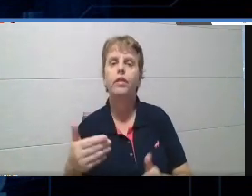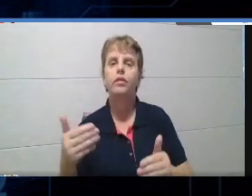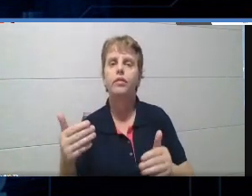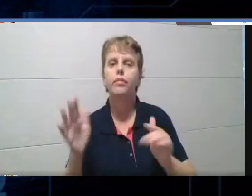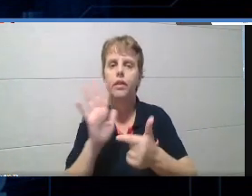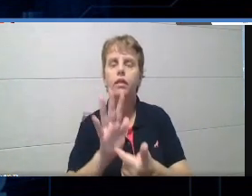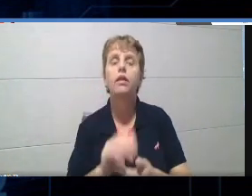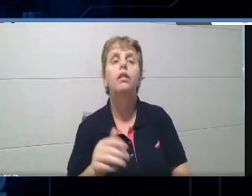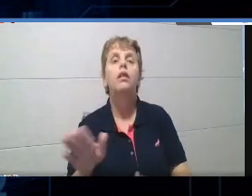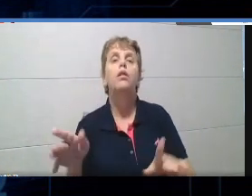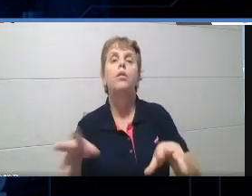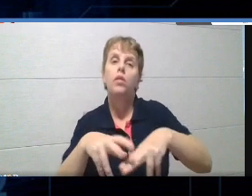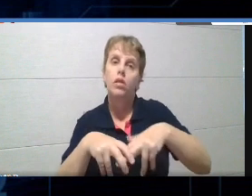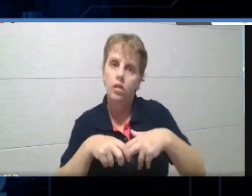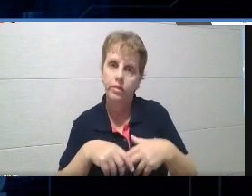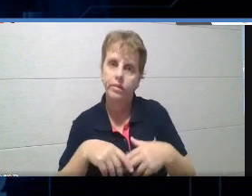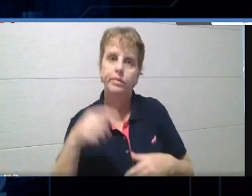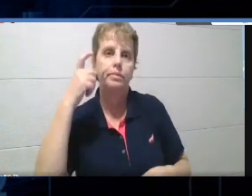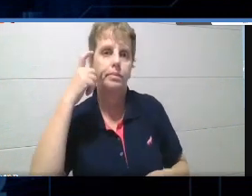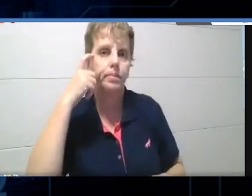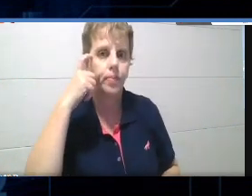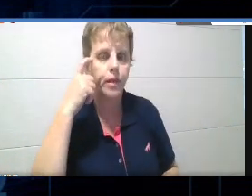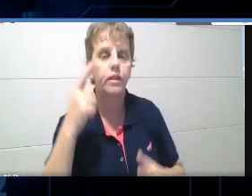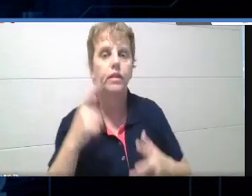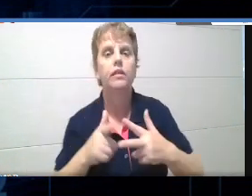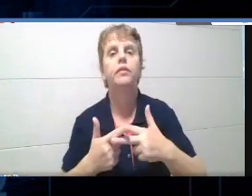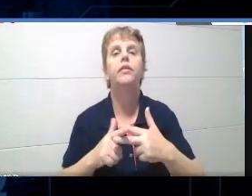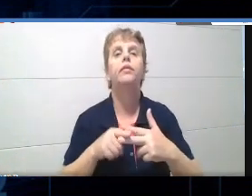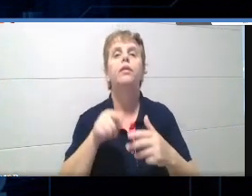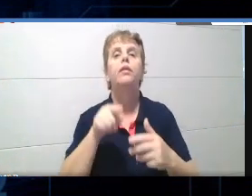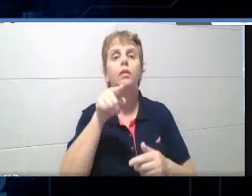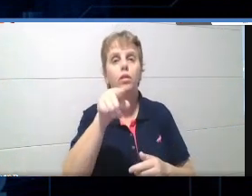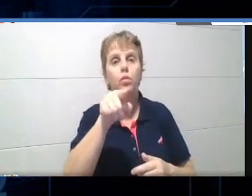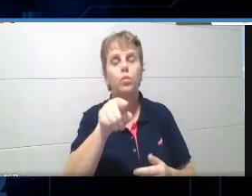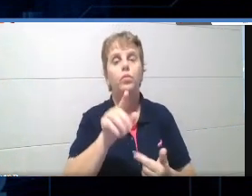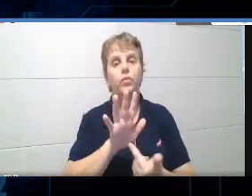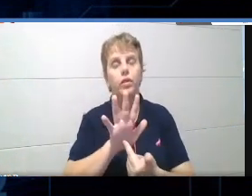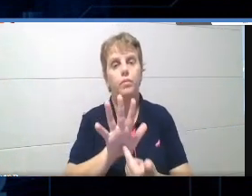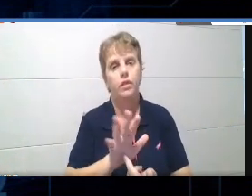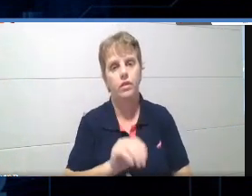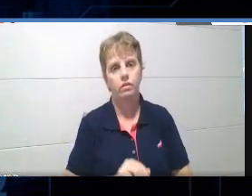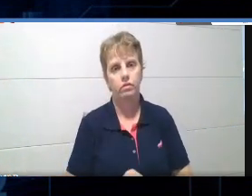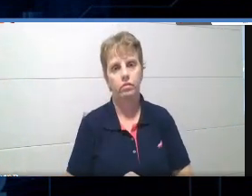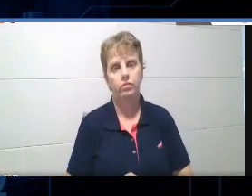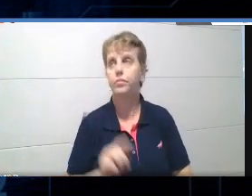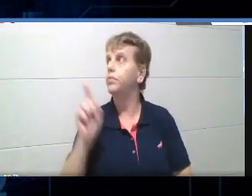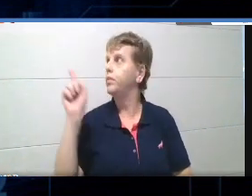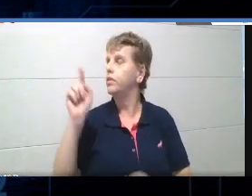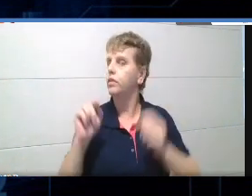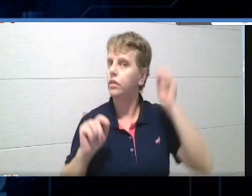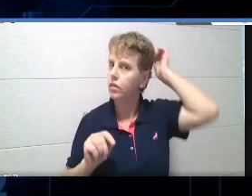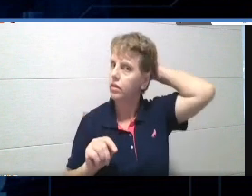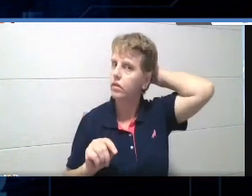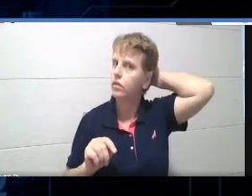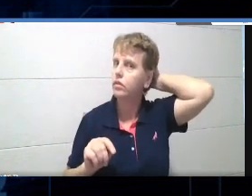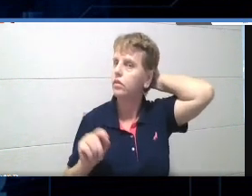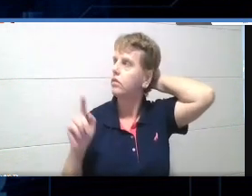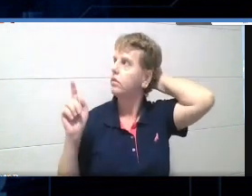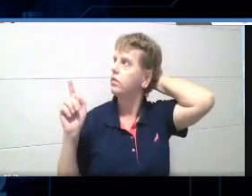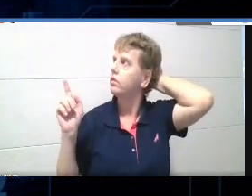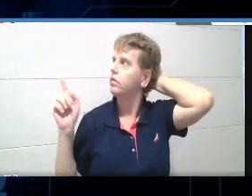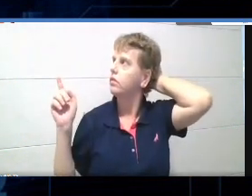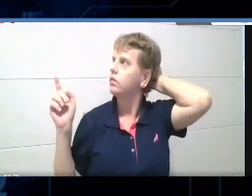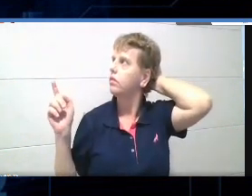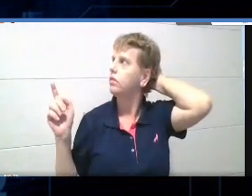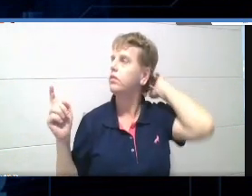ó, pensar nas ferramentas que você vai falar é aqui, né, eu retomei com esse slide